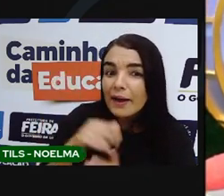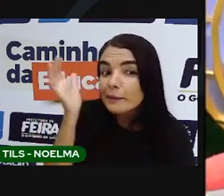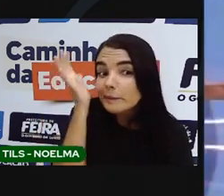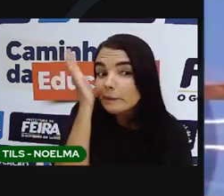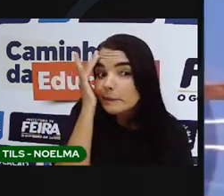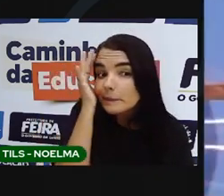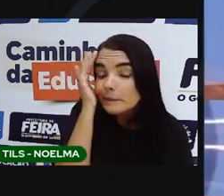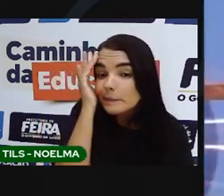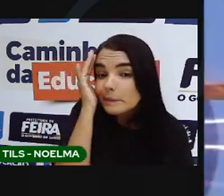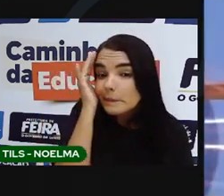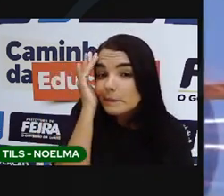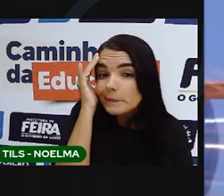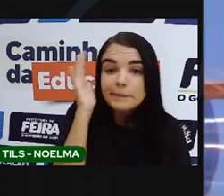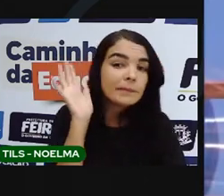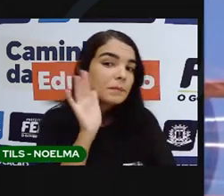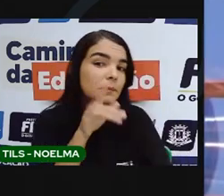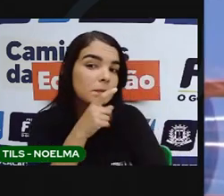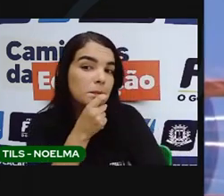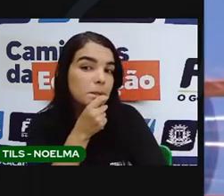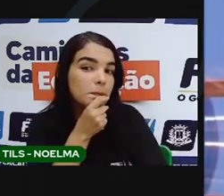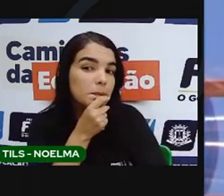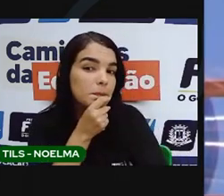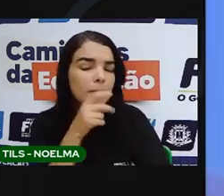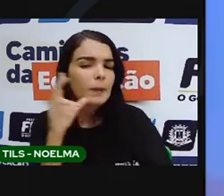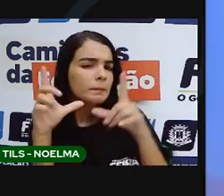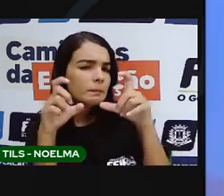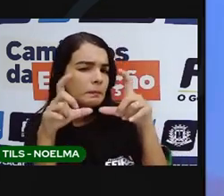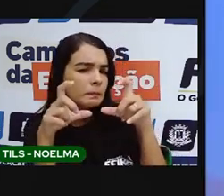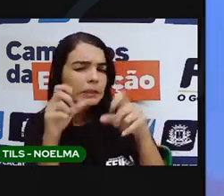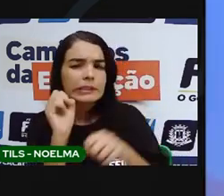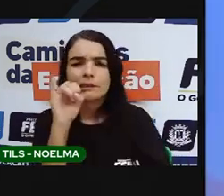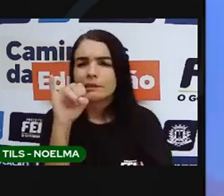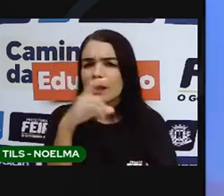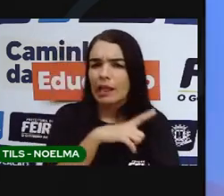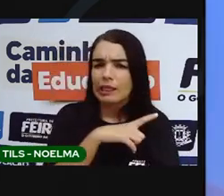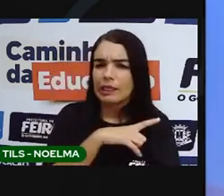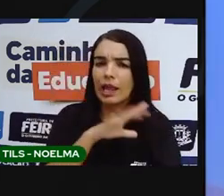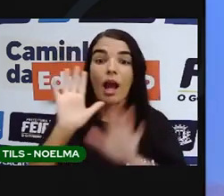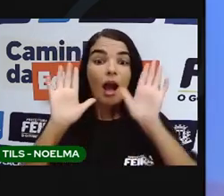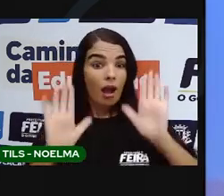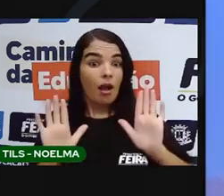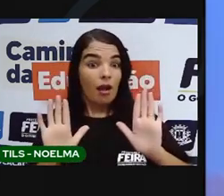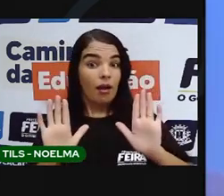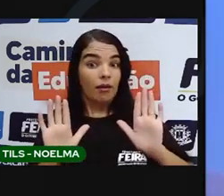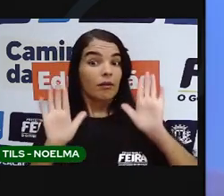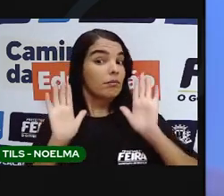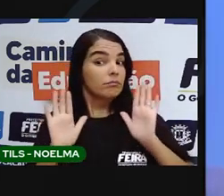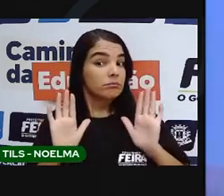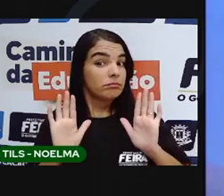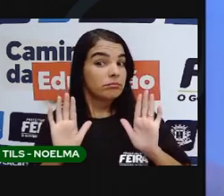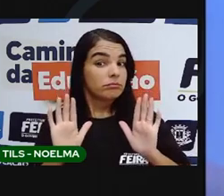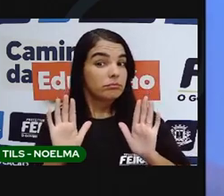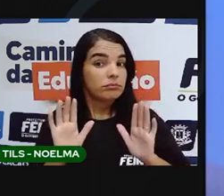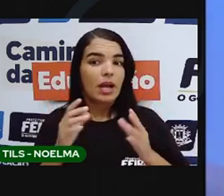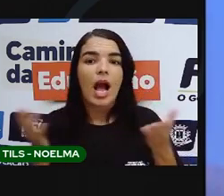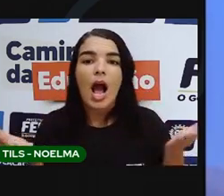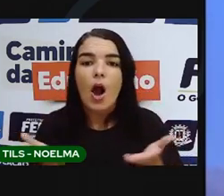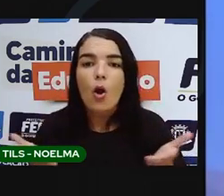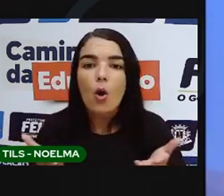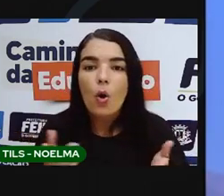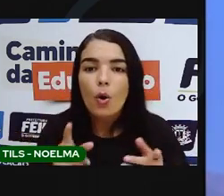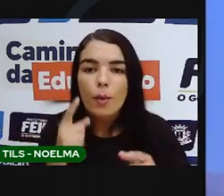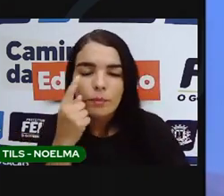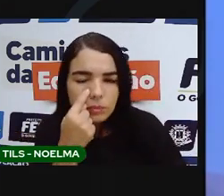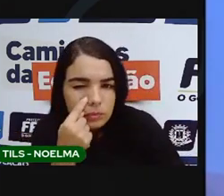eu não sei o tinha o erro. Mas você não tinha fotografia, né? Ai, relaxa, relaxa. Calma, pessoal, calma. Não tinha fotografia, mas eu sei um